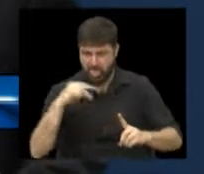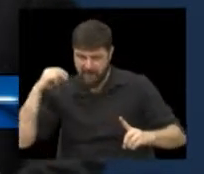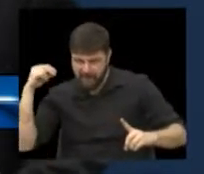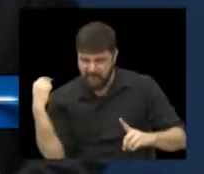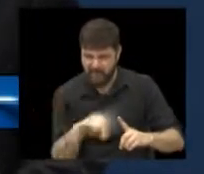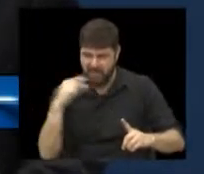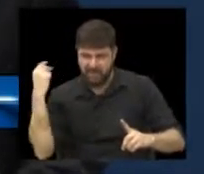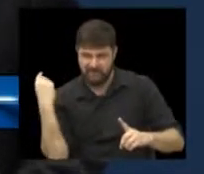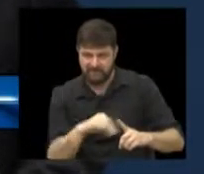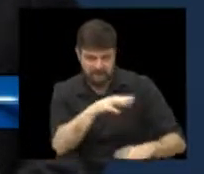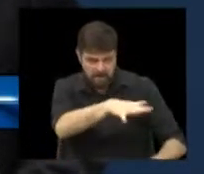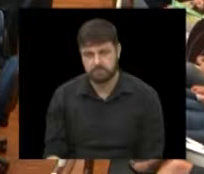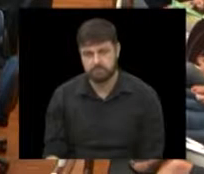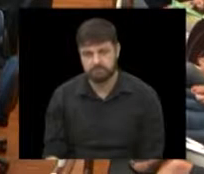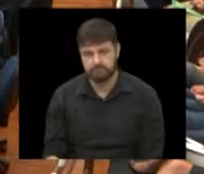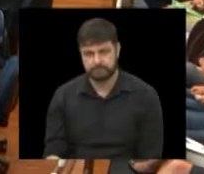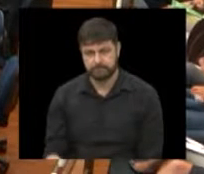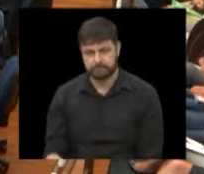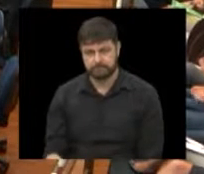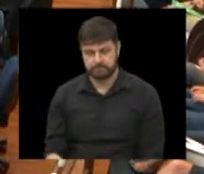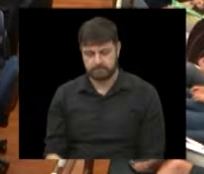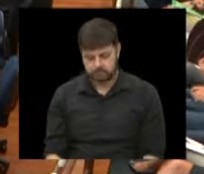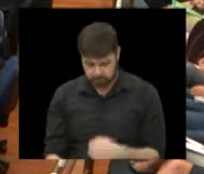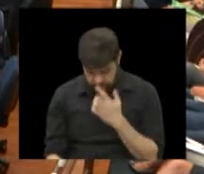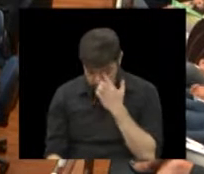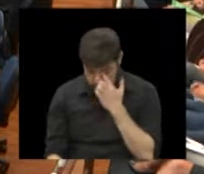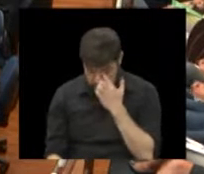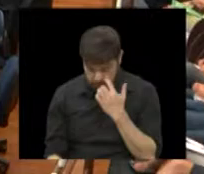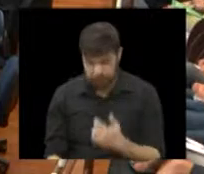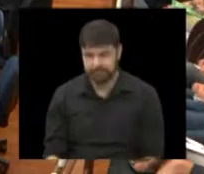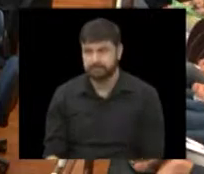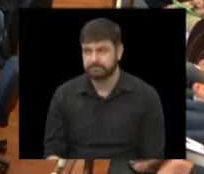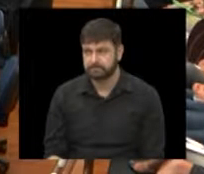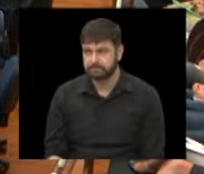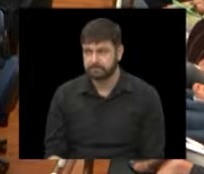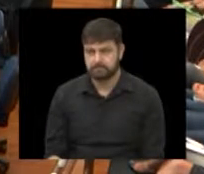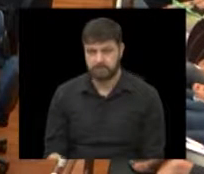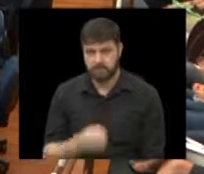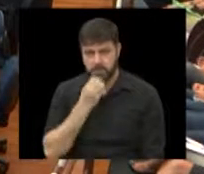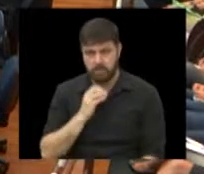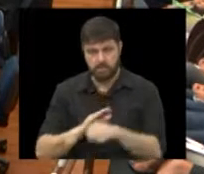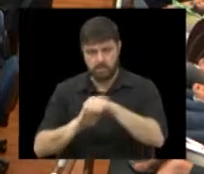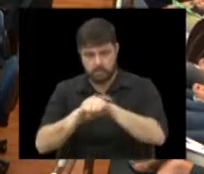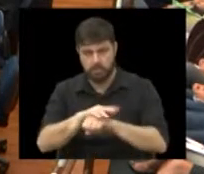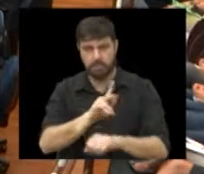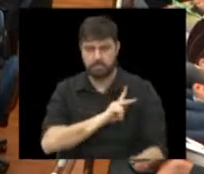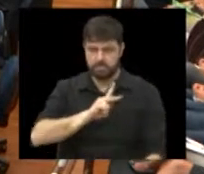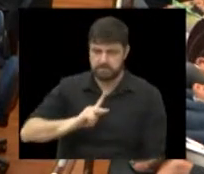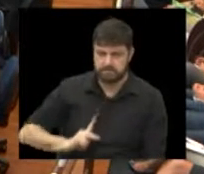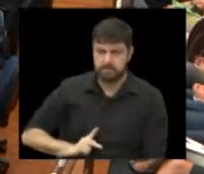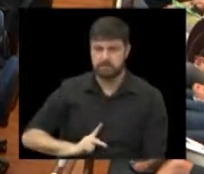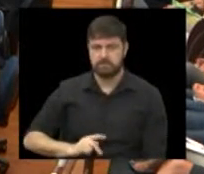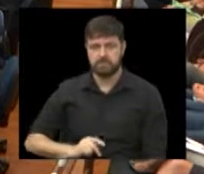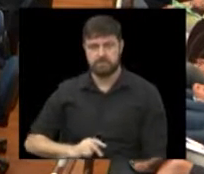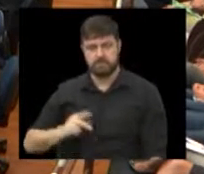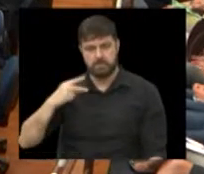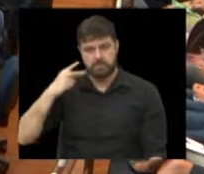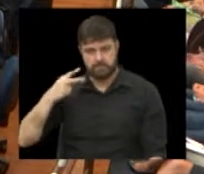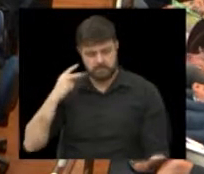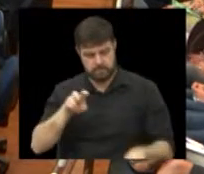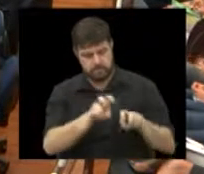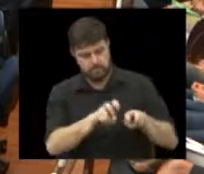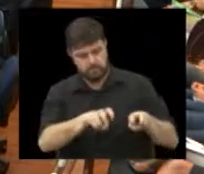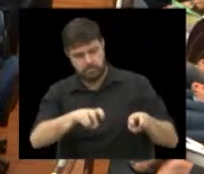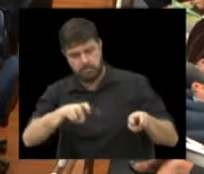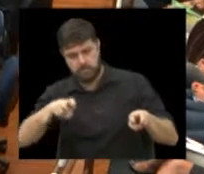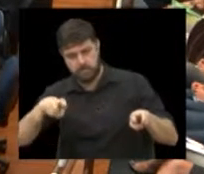na região do Campo Grande. O vídeo que saiu em todos os jornais de Campinas está na internet. Mostra uma mulher